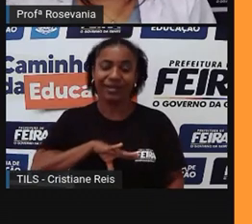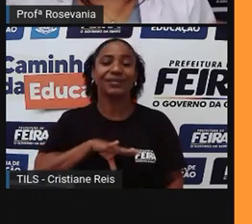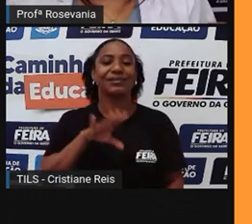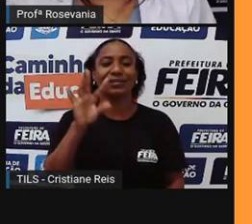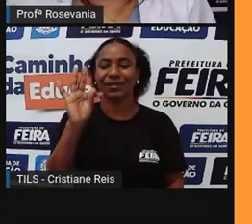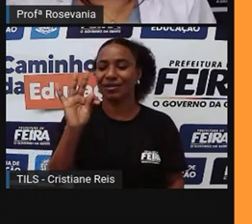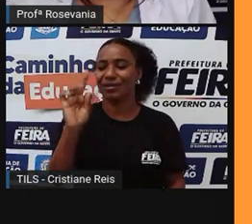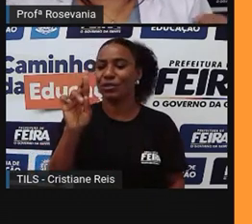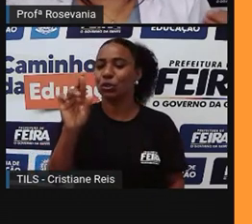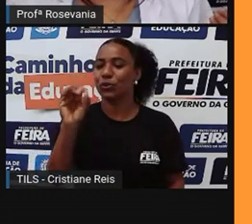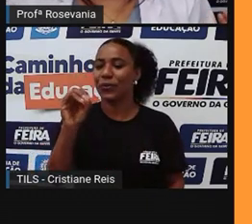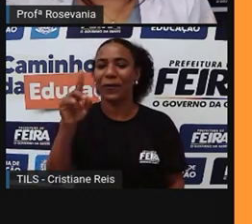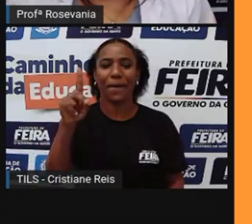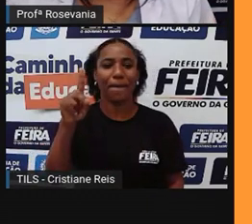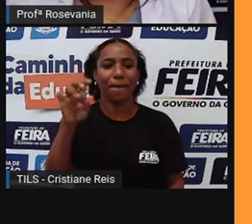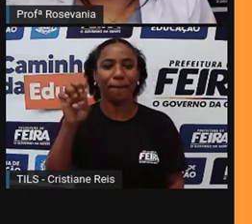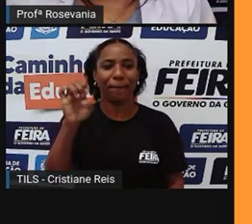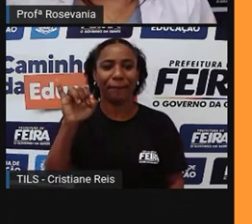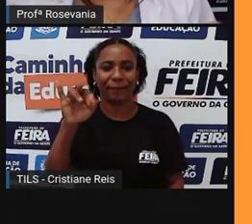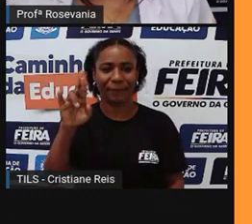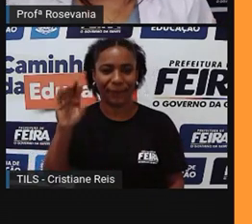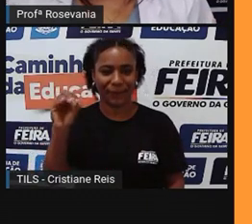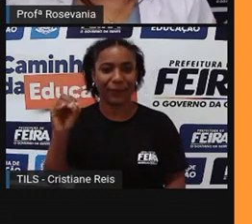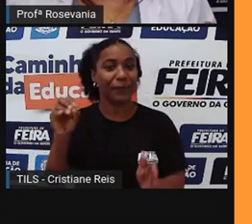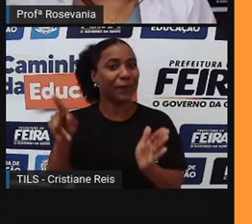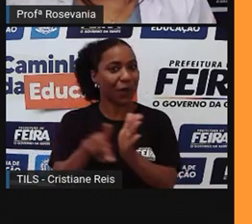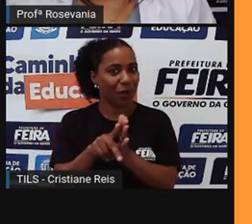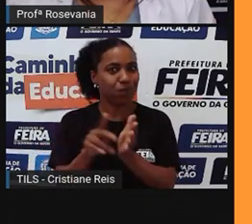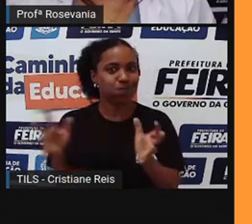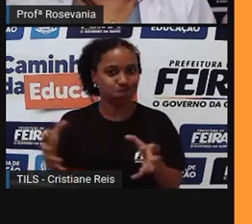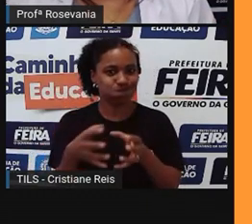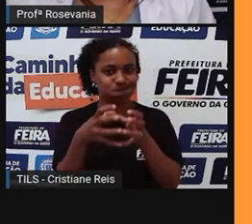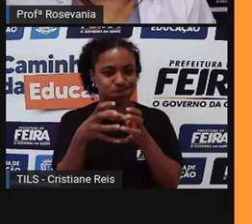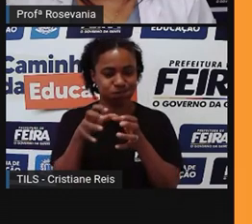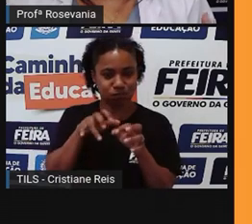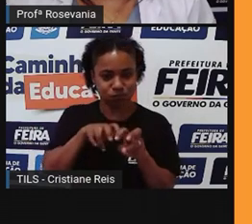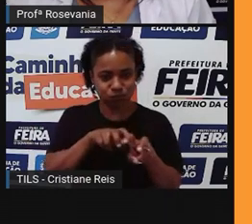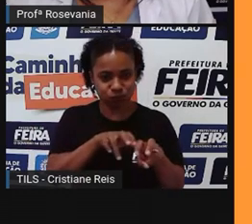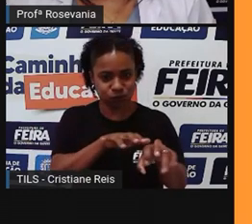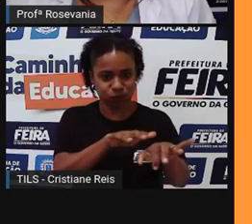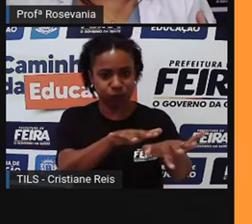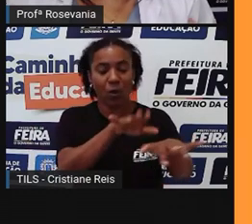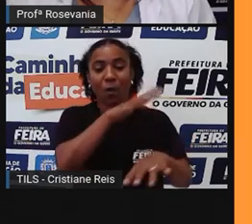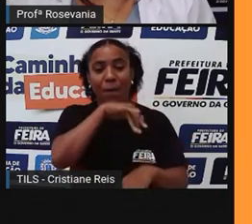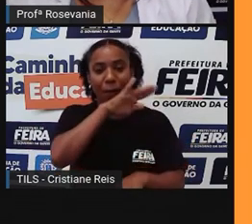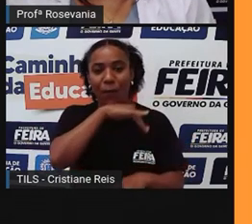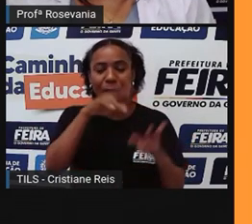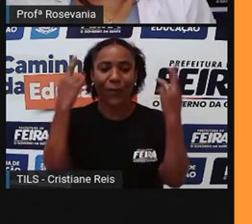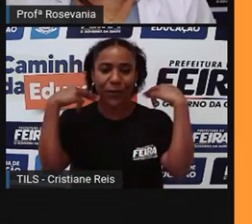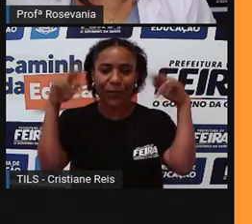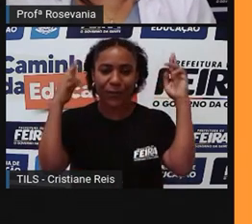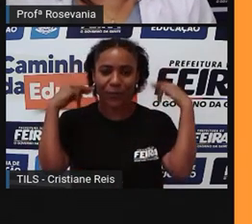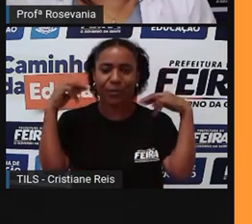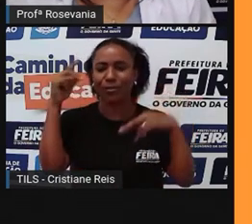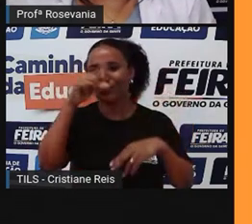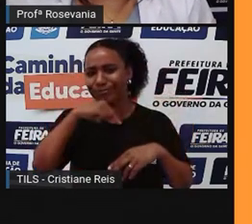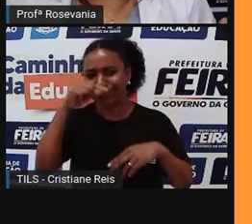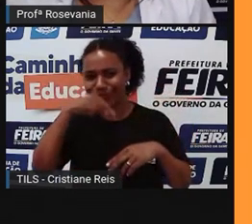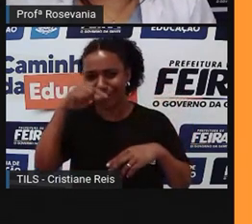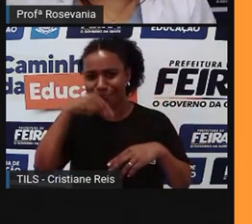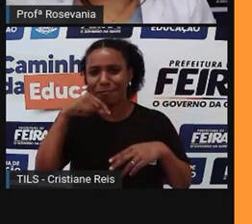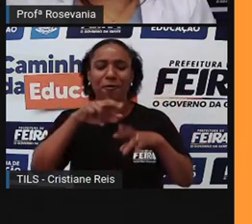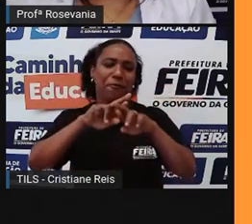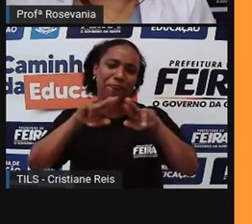também o movimento de tropas, de bois, ovelhas, carneiros, porcos e perus, na